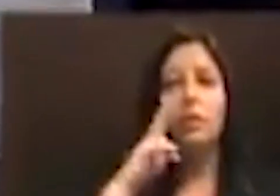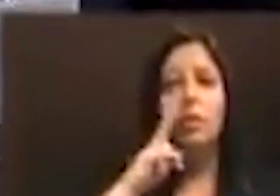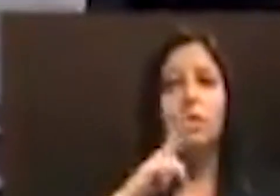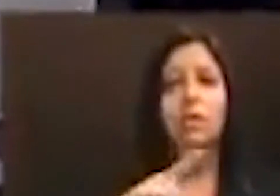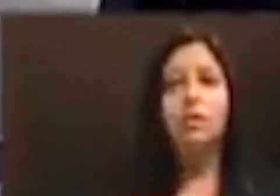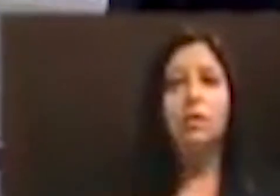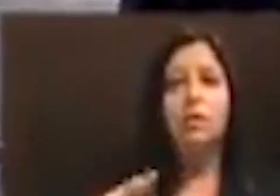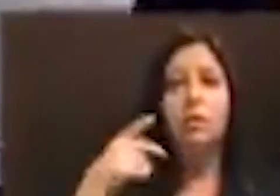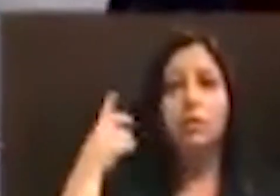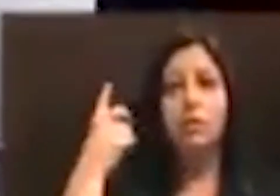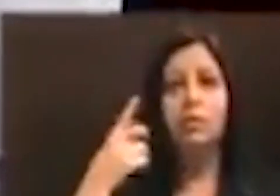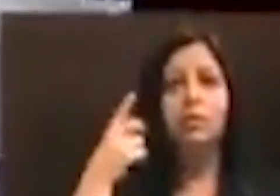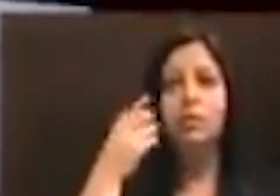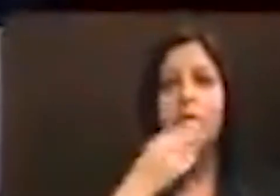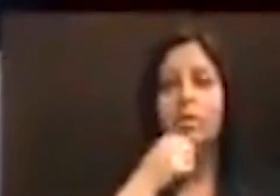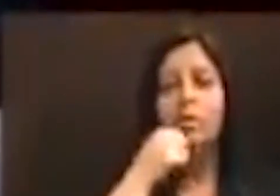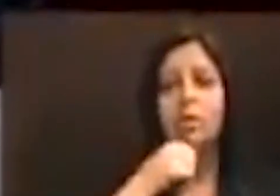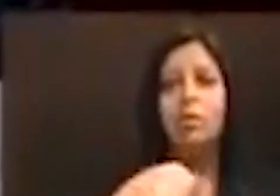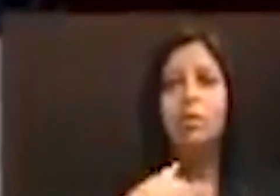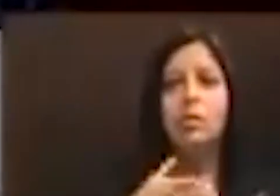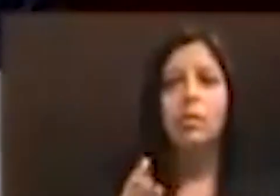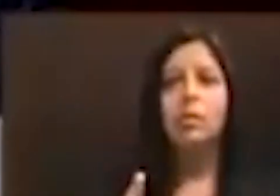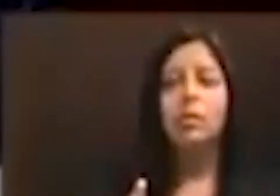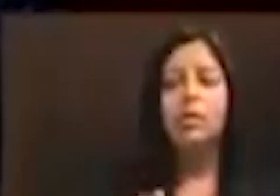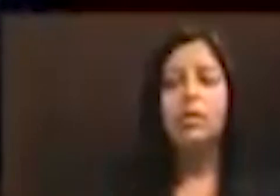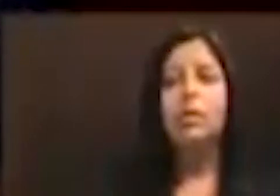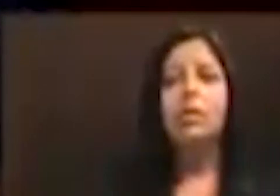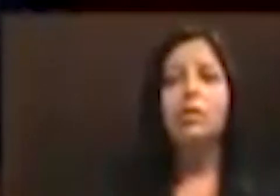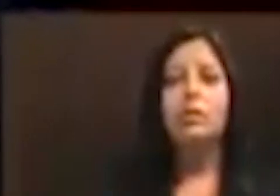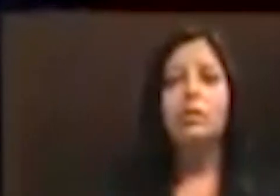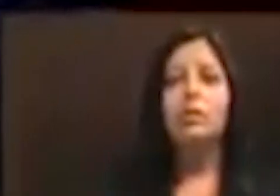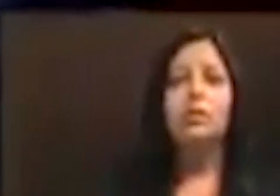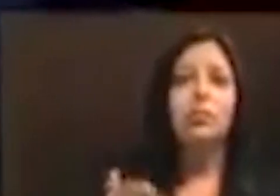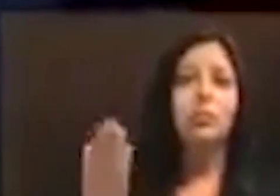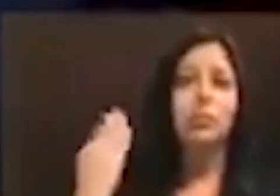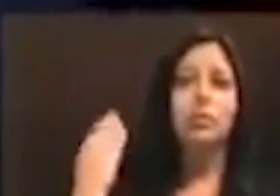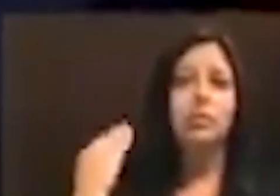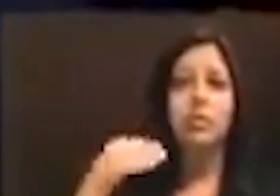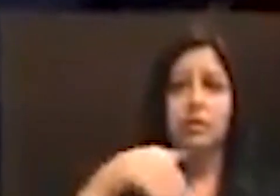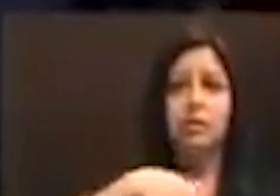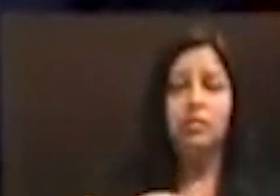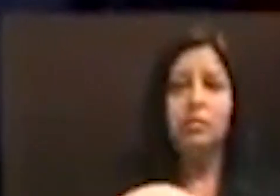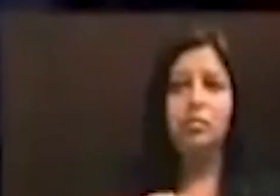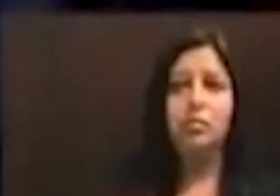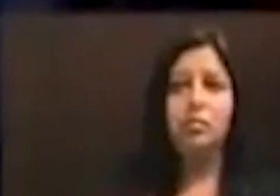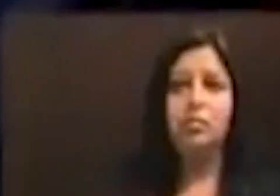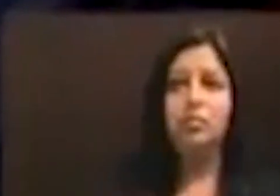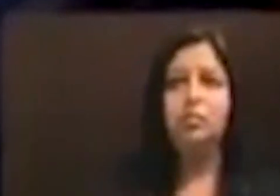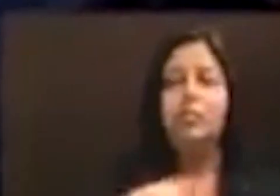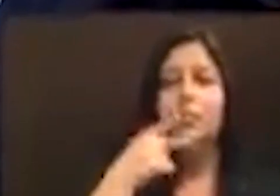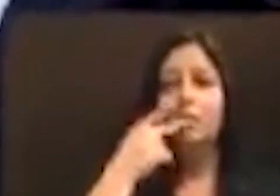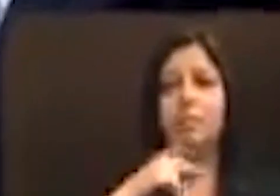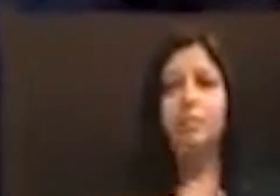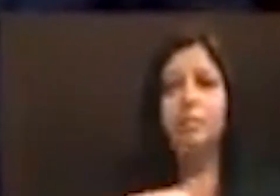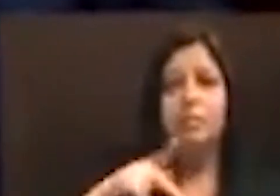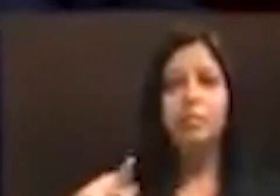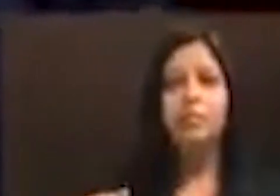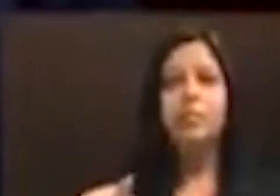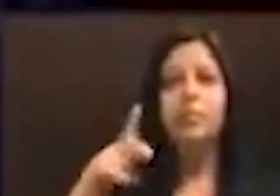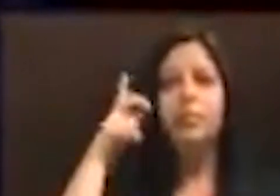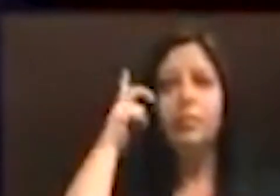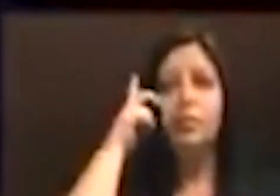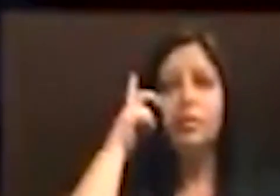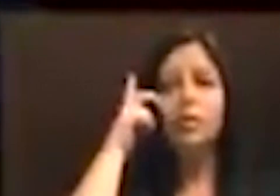senhores deputados e senhoras deputadas, passada a eleição, dizia a presidente Dilma, a